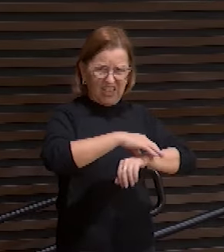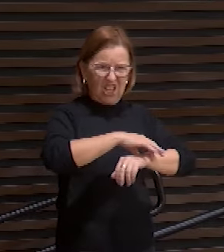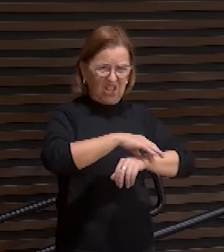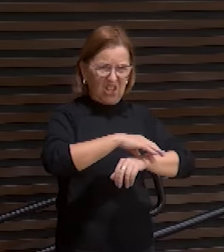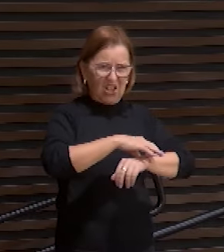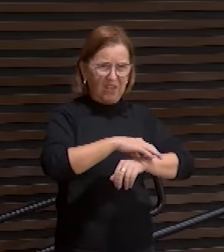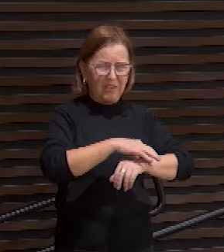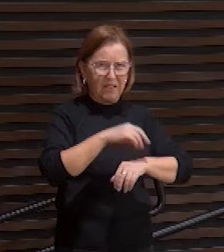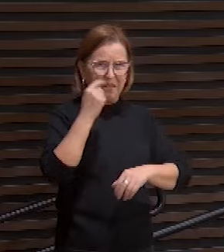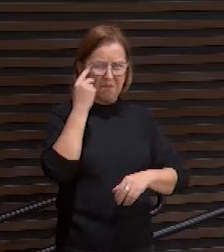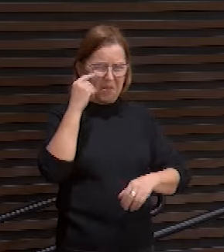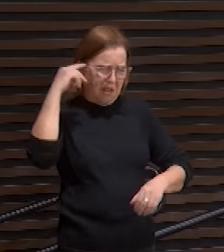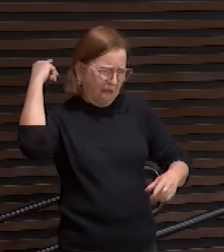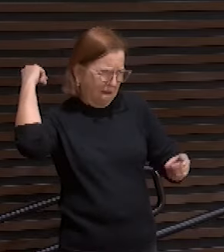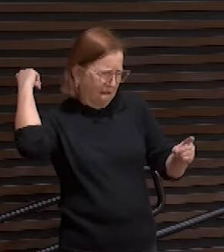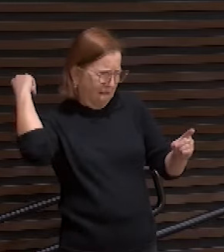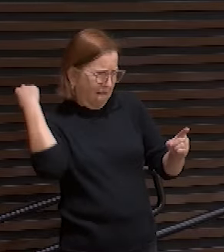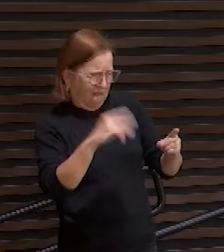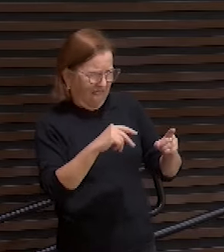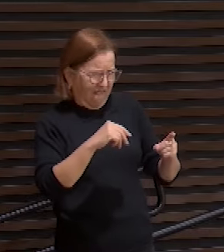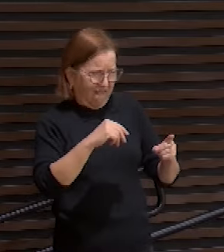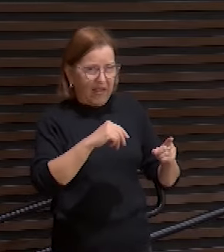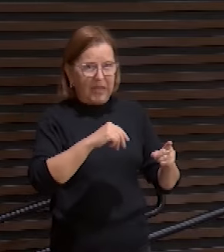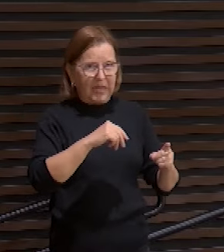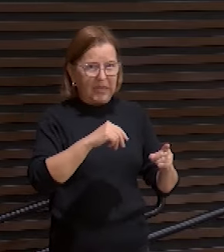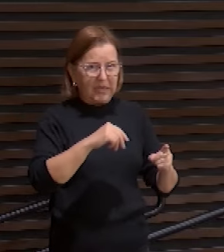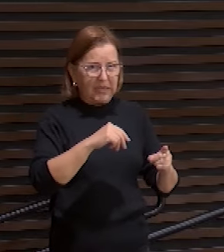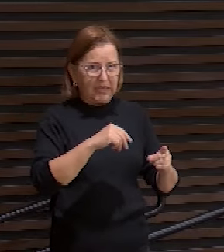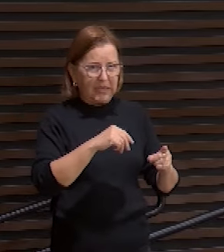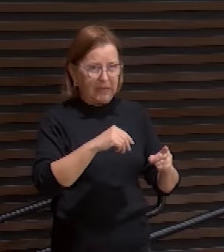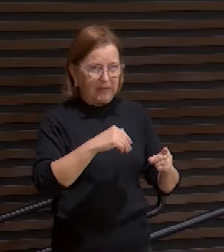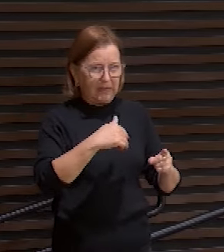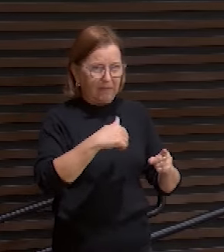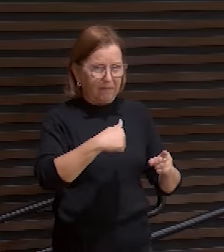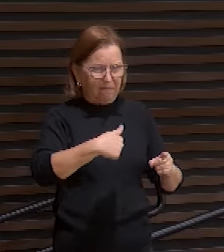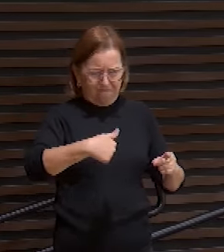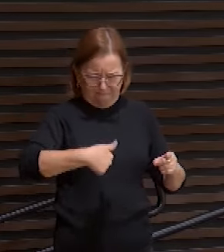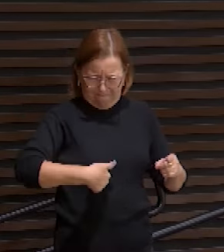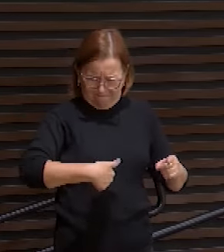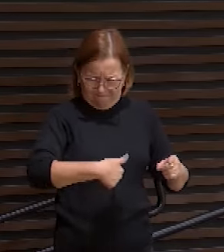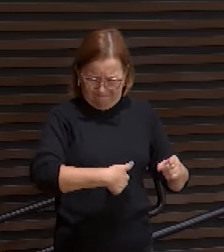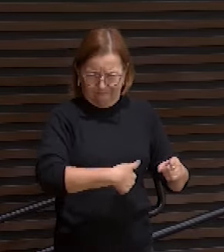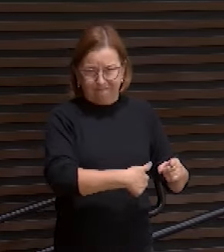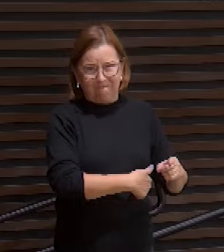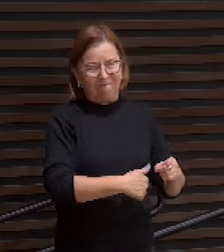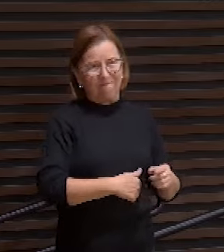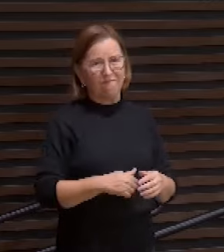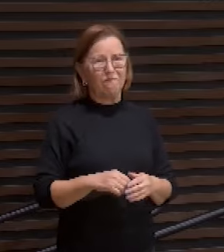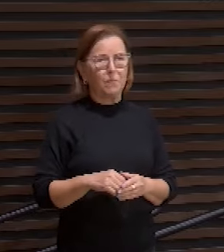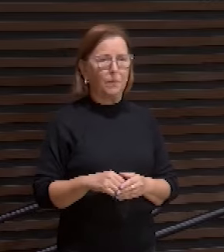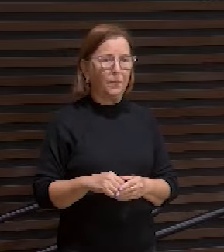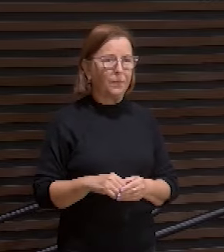que quando o açoite vem, as lascas entravam. E ele puxava.